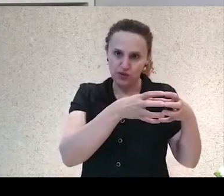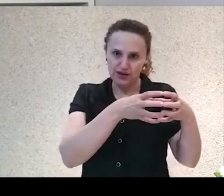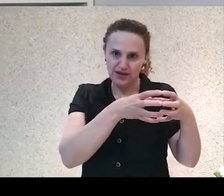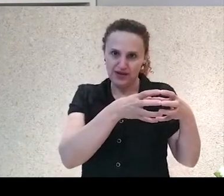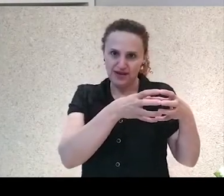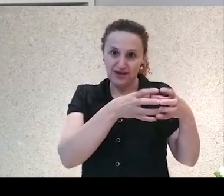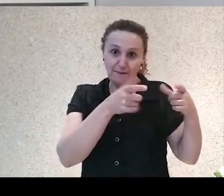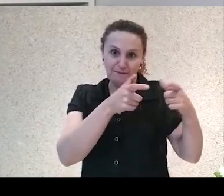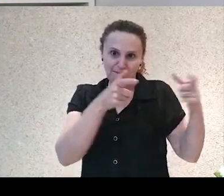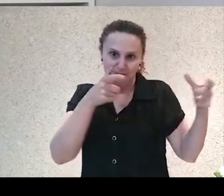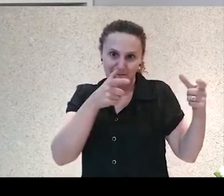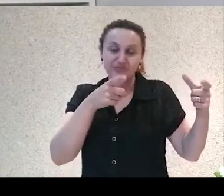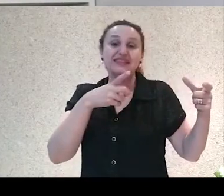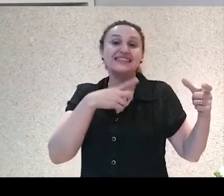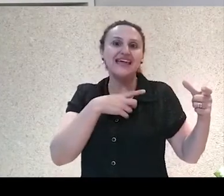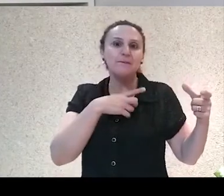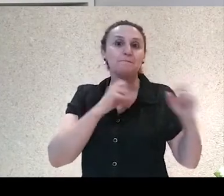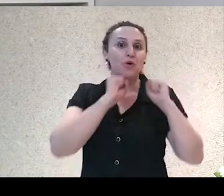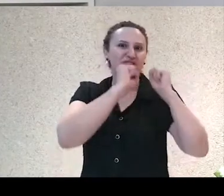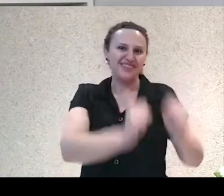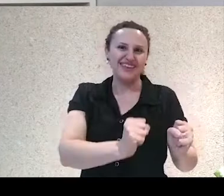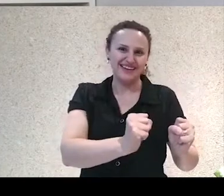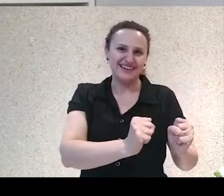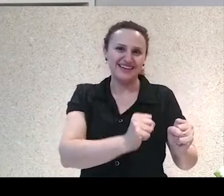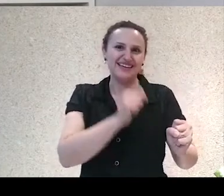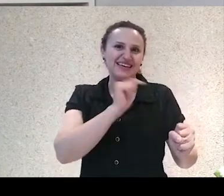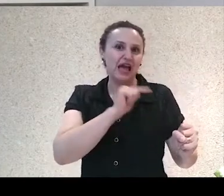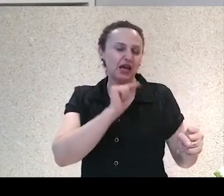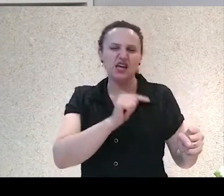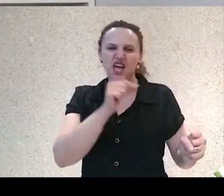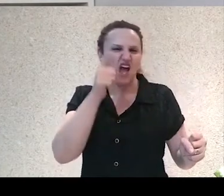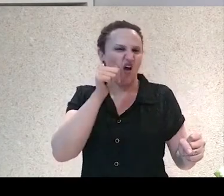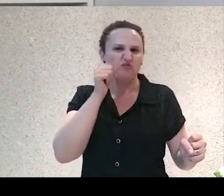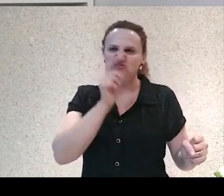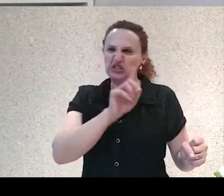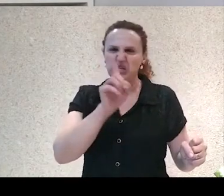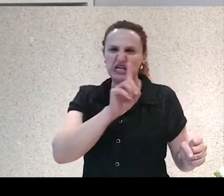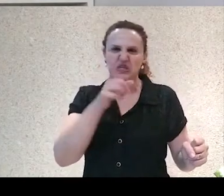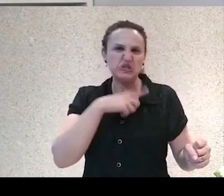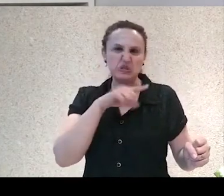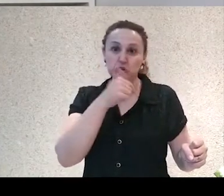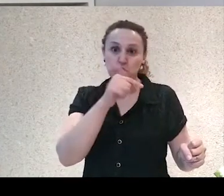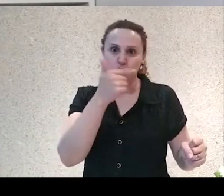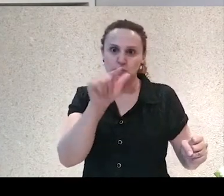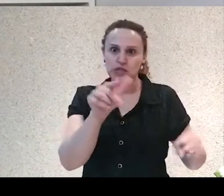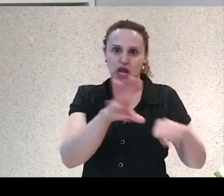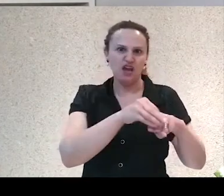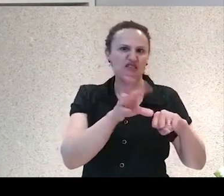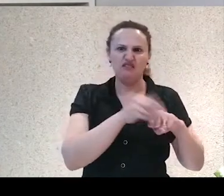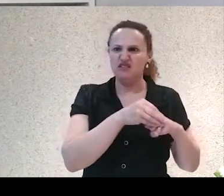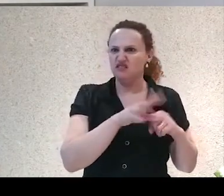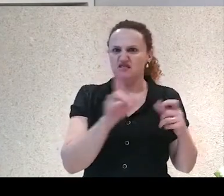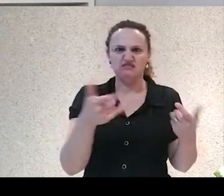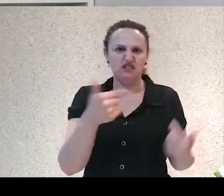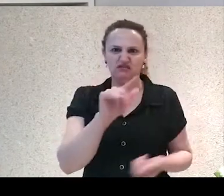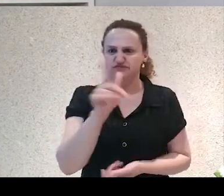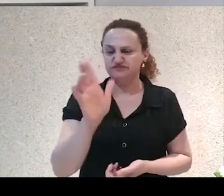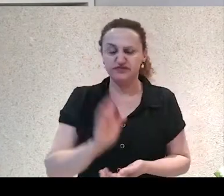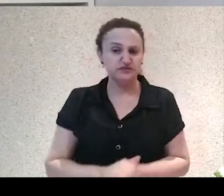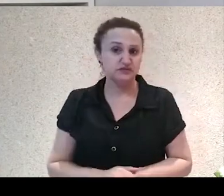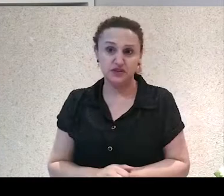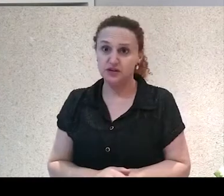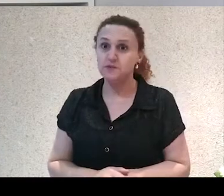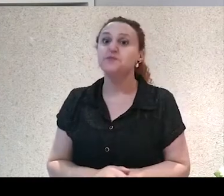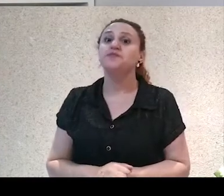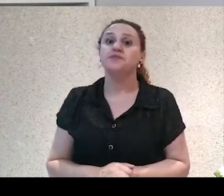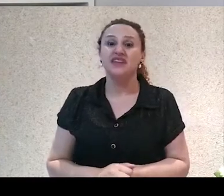obra aqui, também as mulheres são afastadas do conhecimento e da política, da gestão pública, e elas